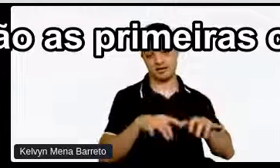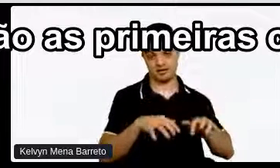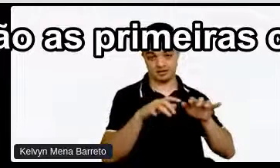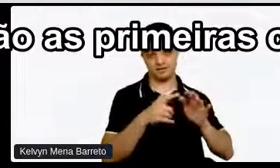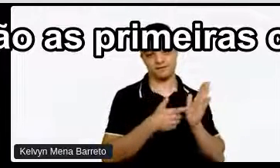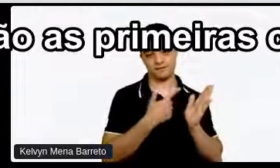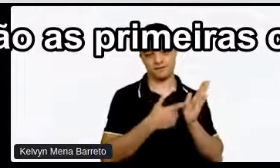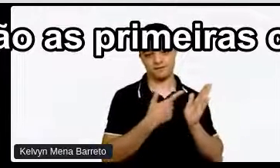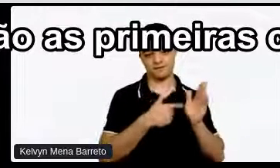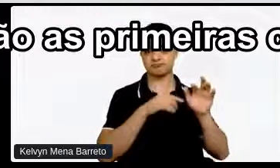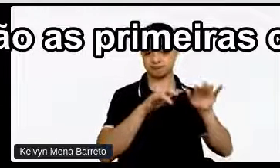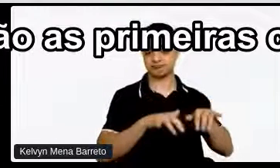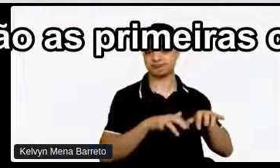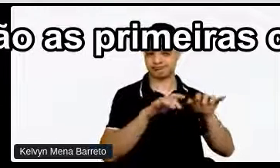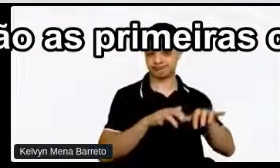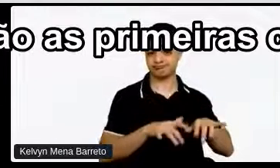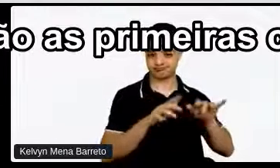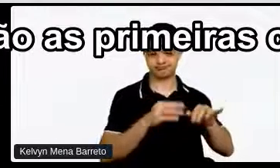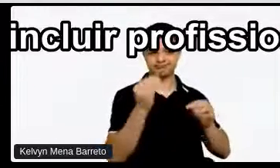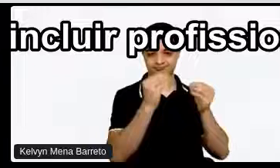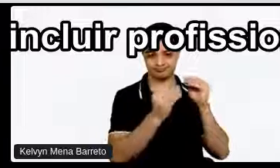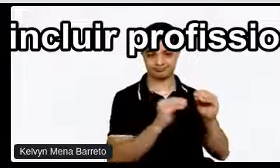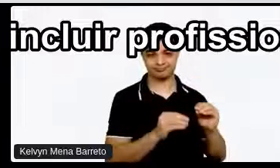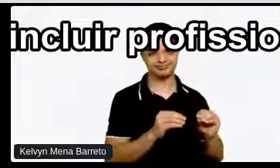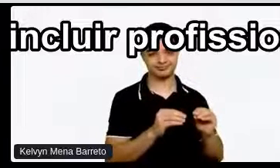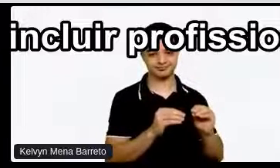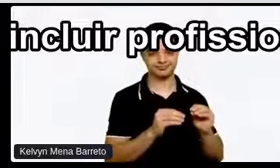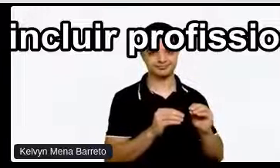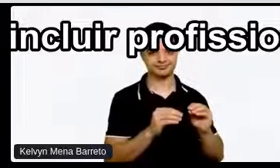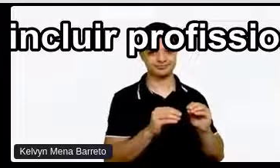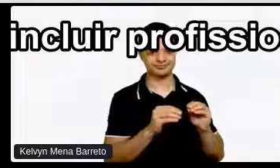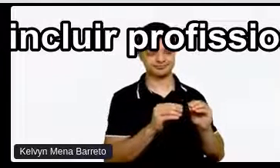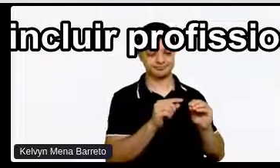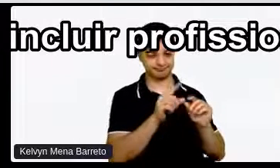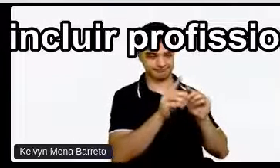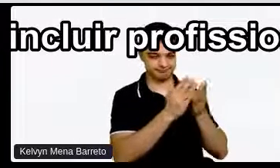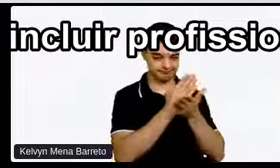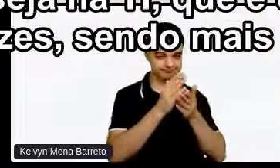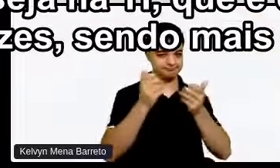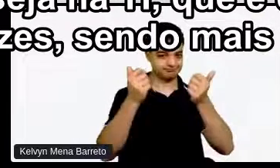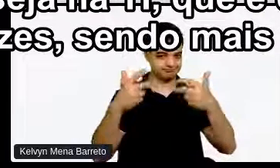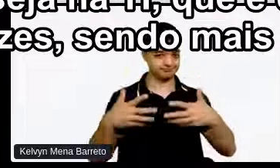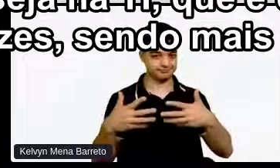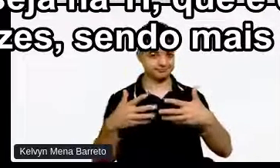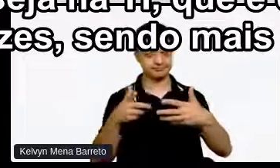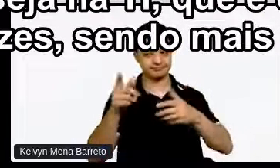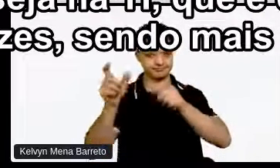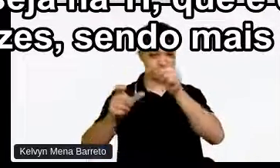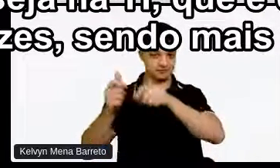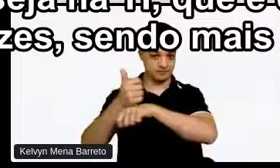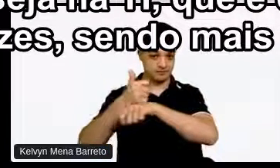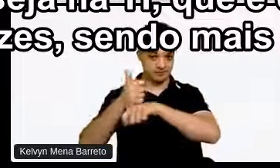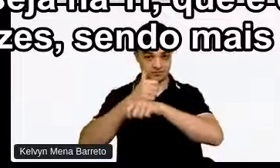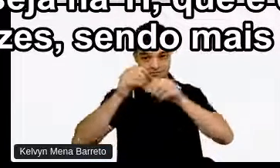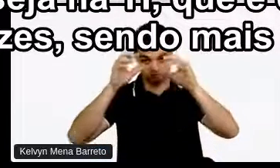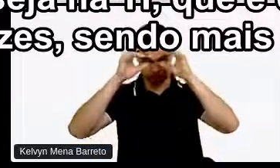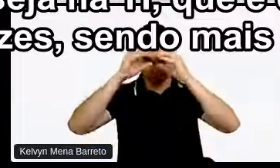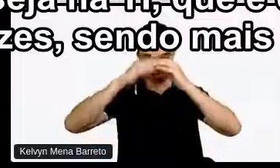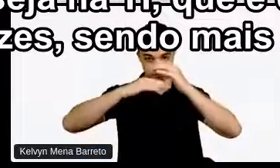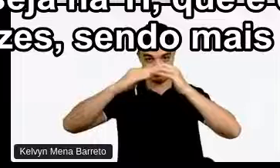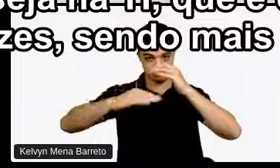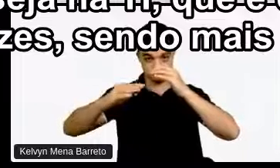E que são As primeiras coisas Para a gente pensar Para incluir profissionais Neurodivergentes Seja na TI Que é onde